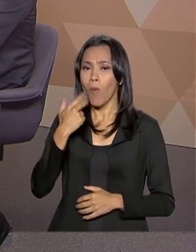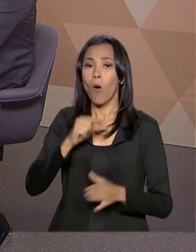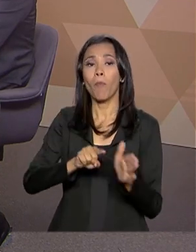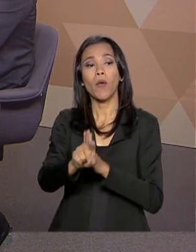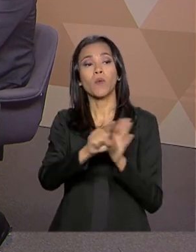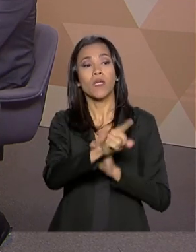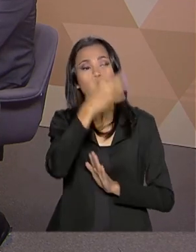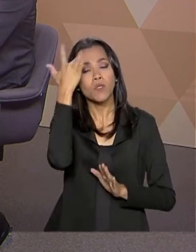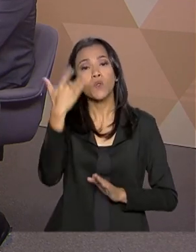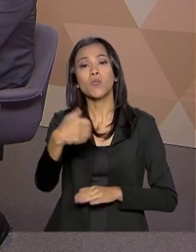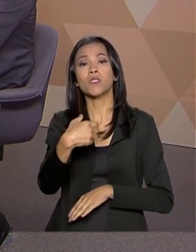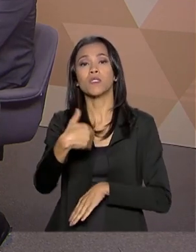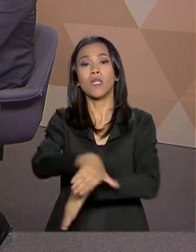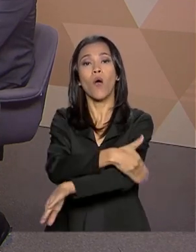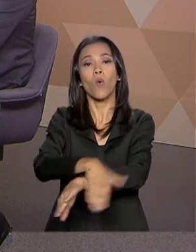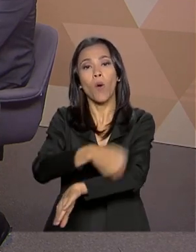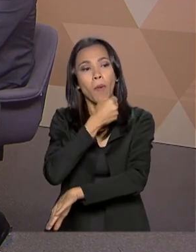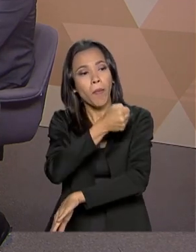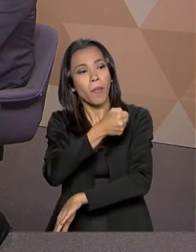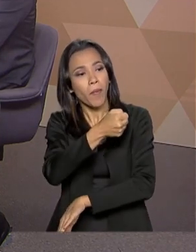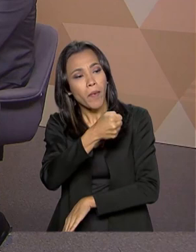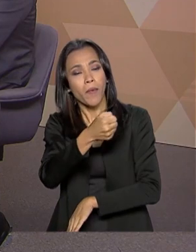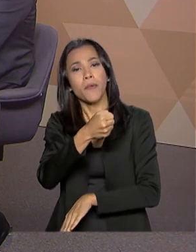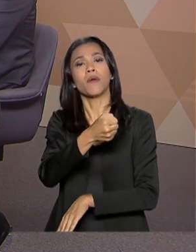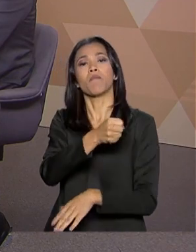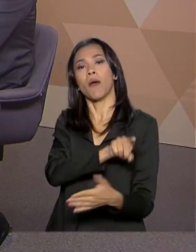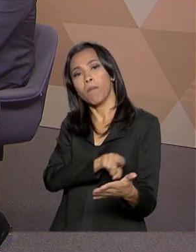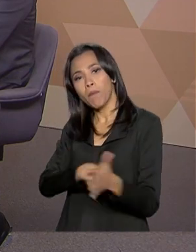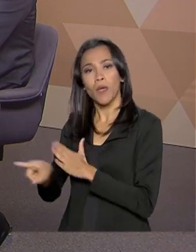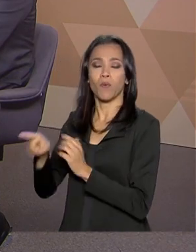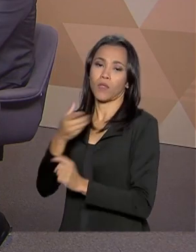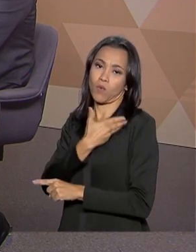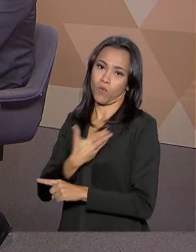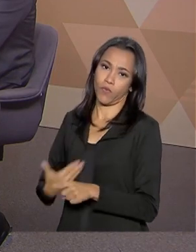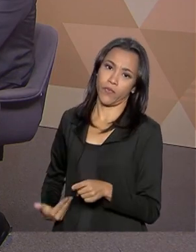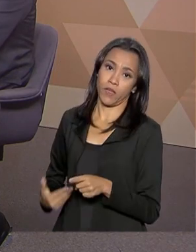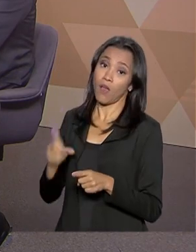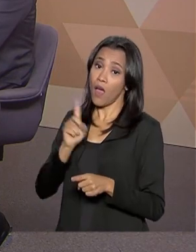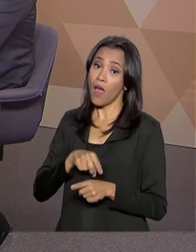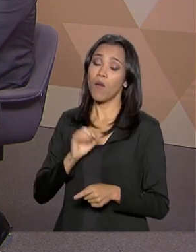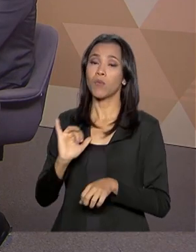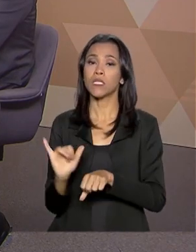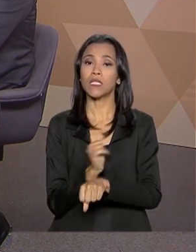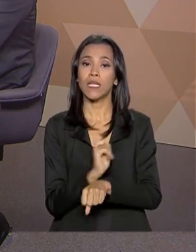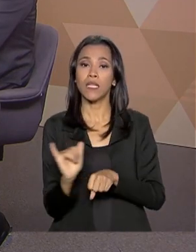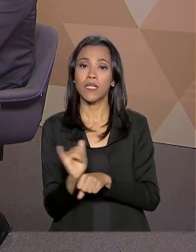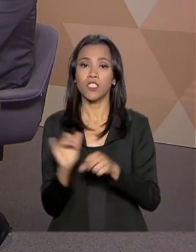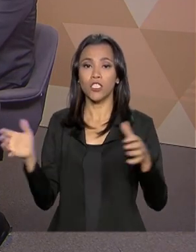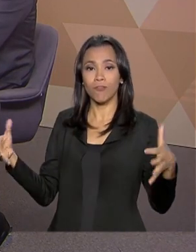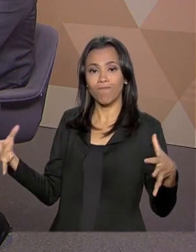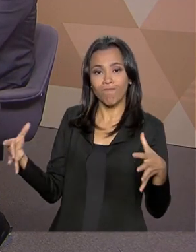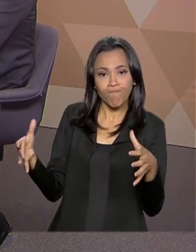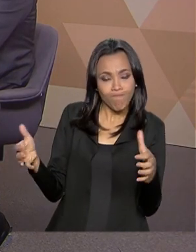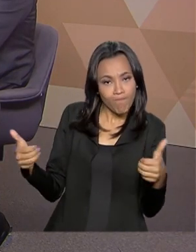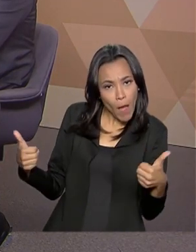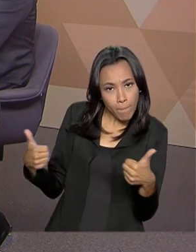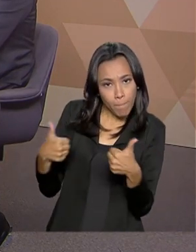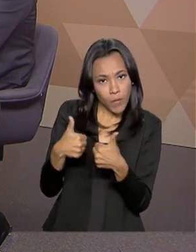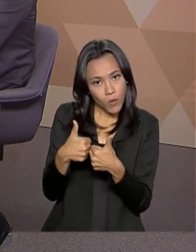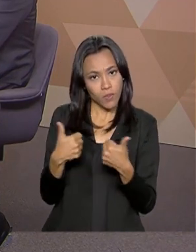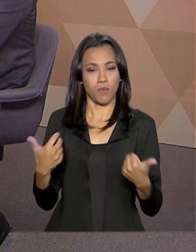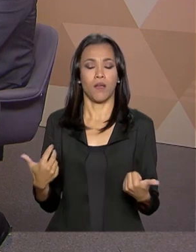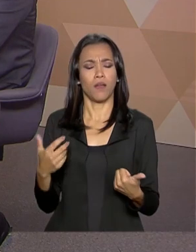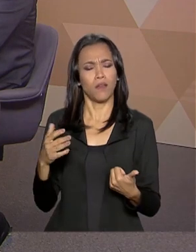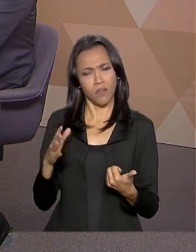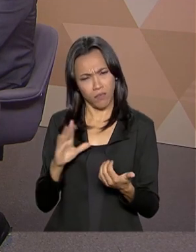para os governantes, para as autoridades, uma forma de aproximar a sociedade do governo. Então nós trouxemos